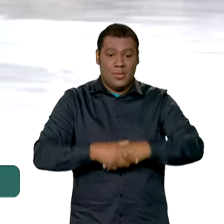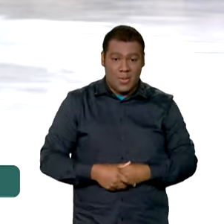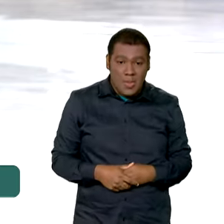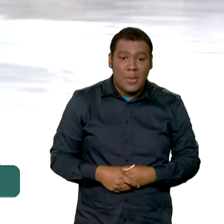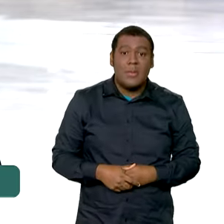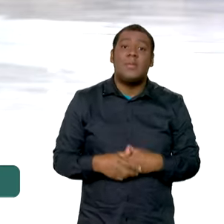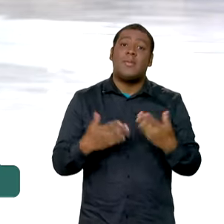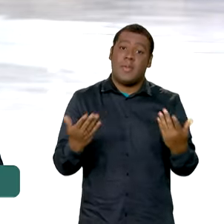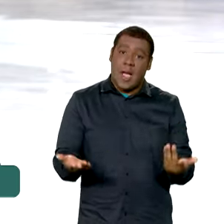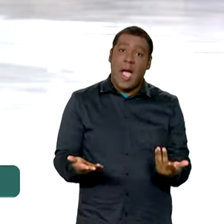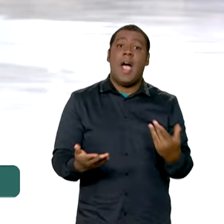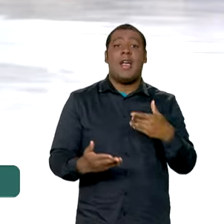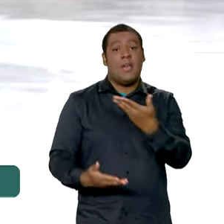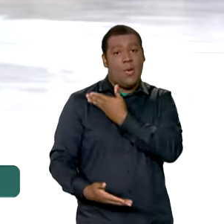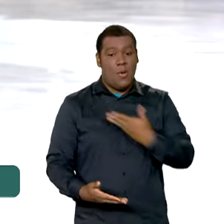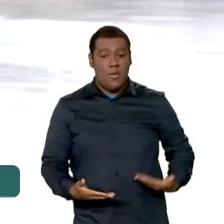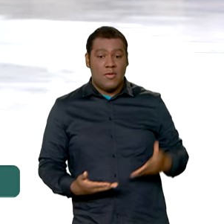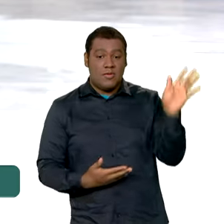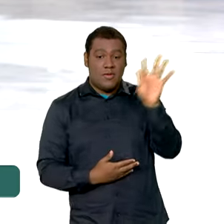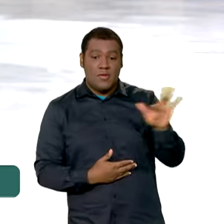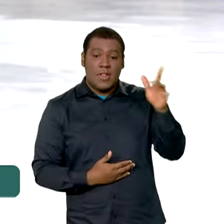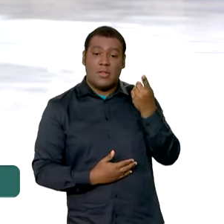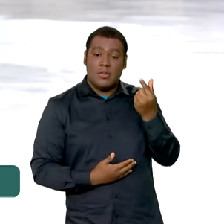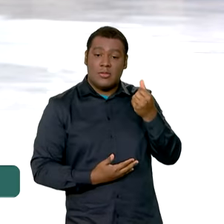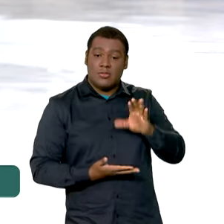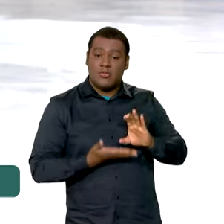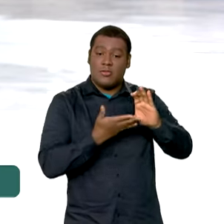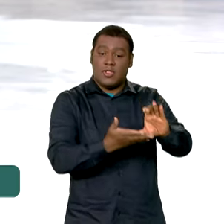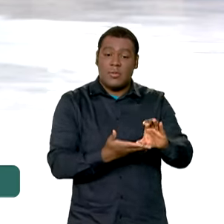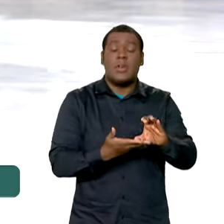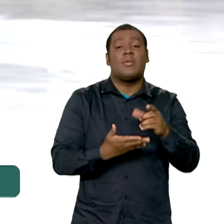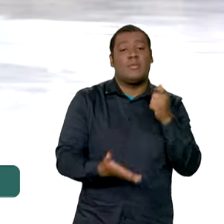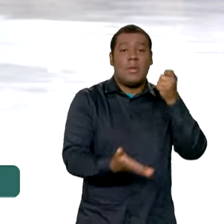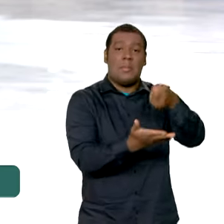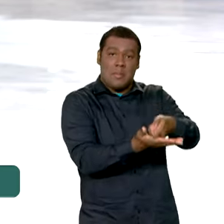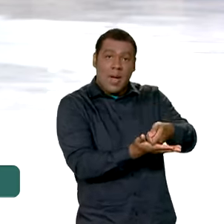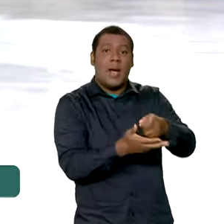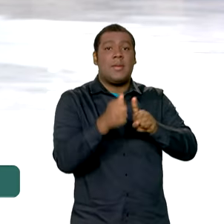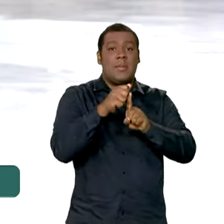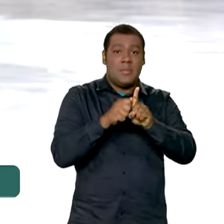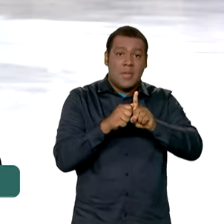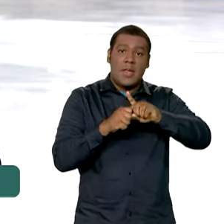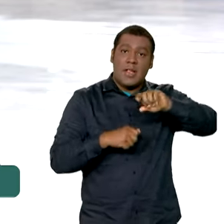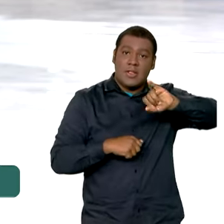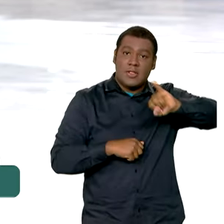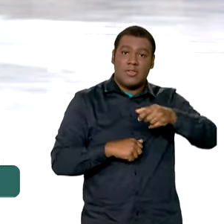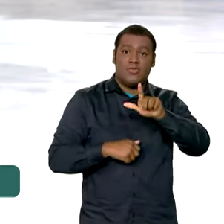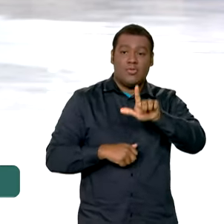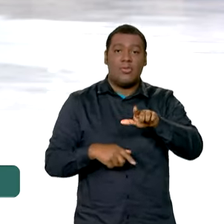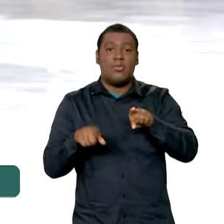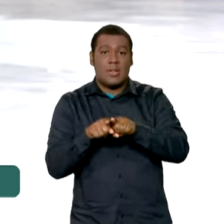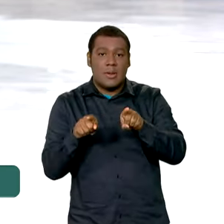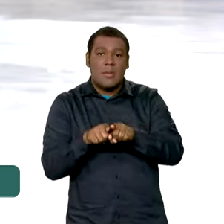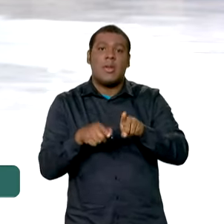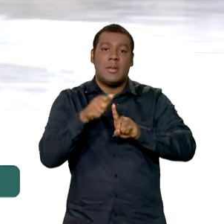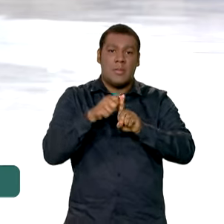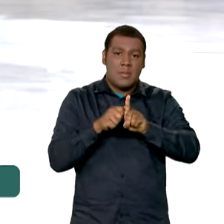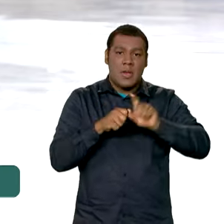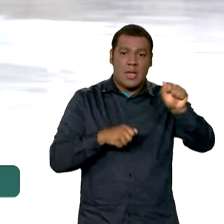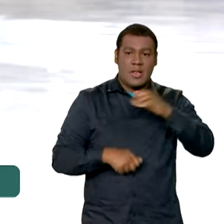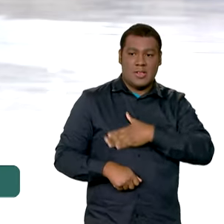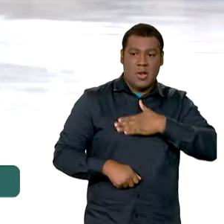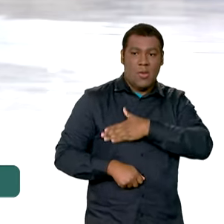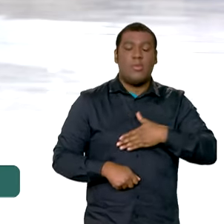Uma paga no mês de julho e outra paga no mês de agosto. Assim que a empresa aderir, o governo federal vai checar os dados dos empregados